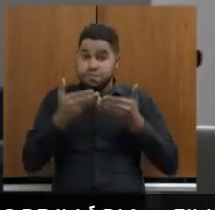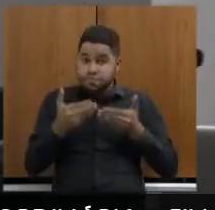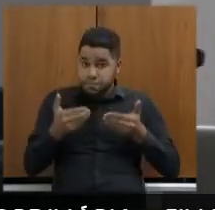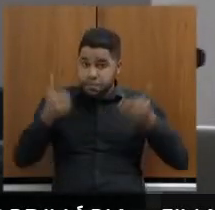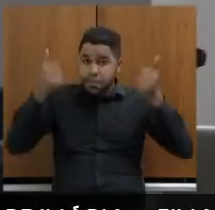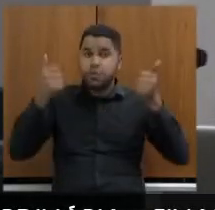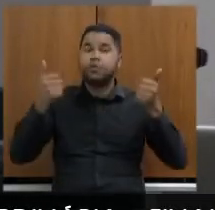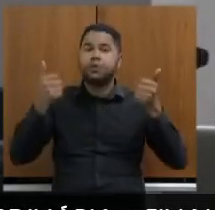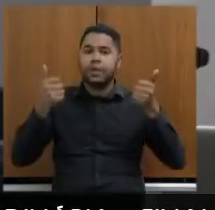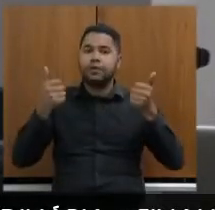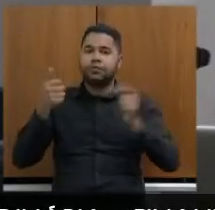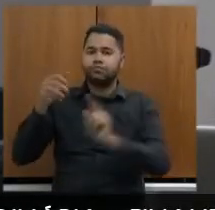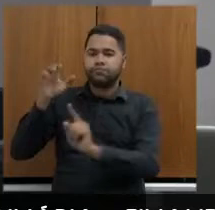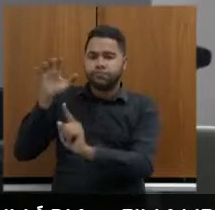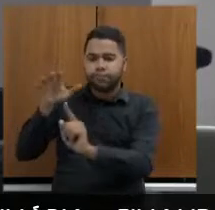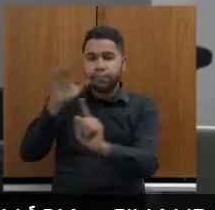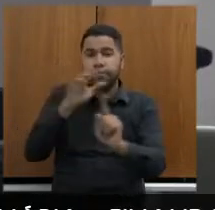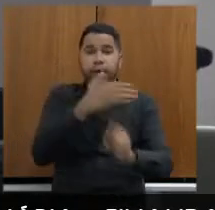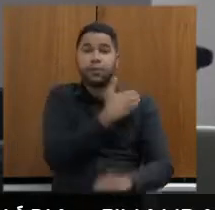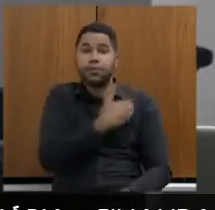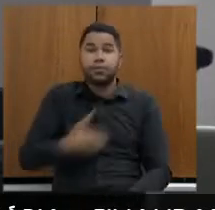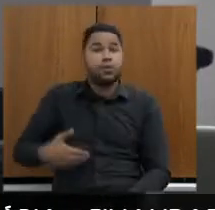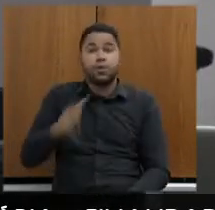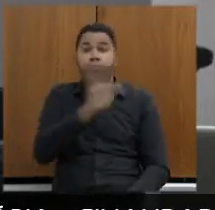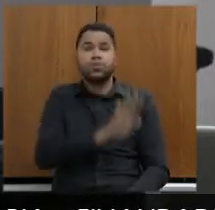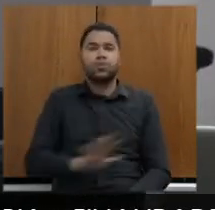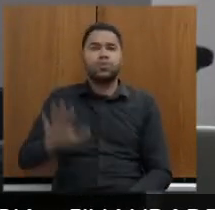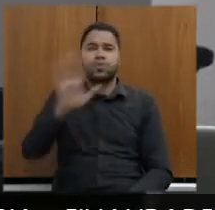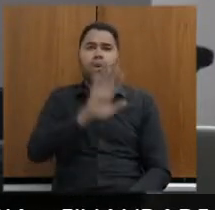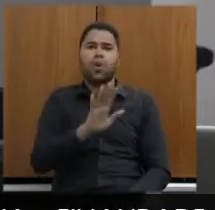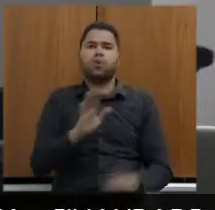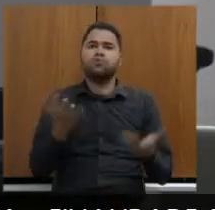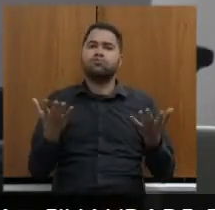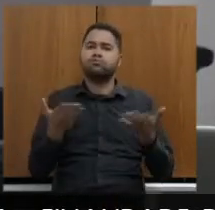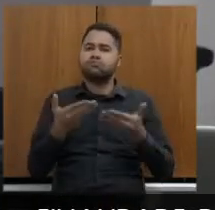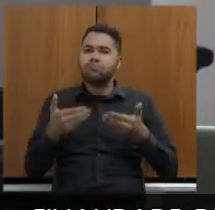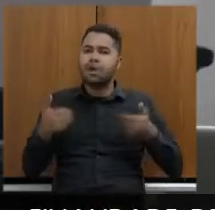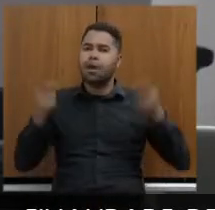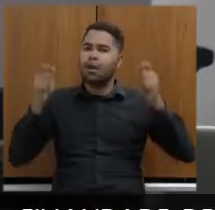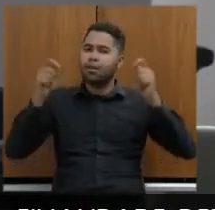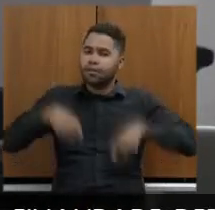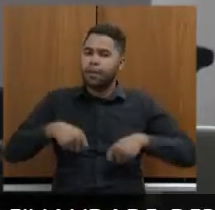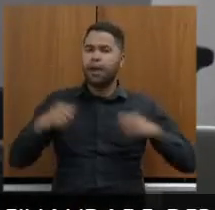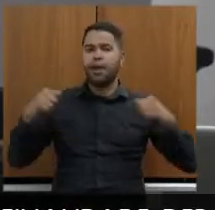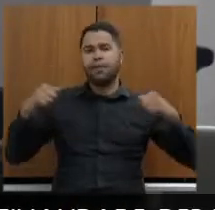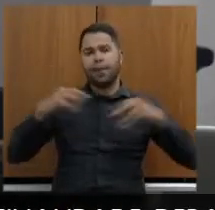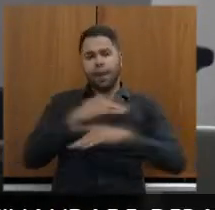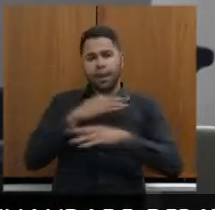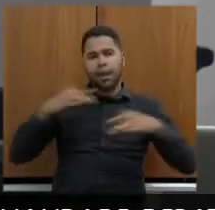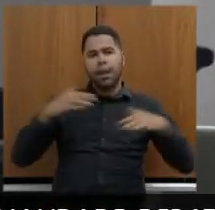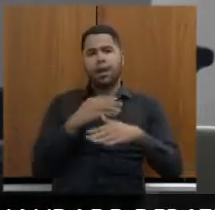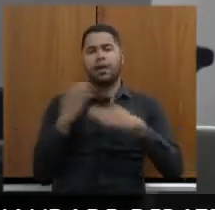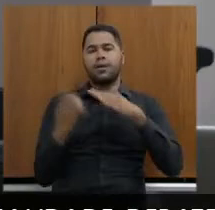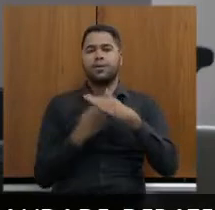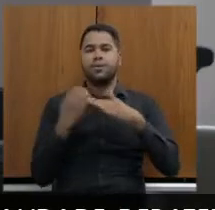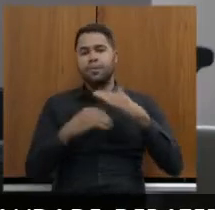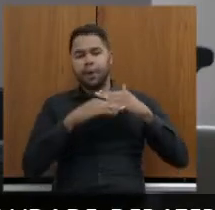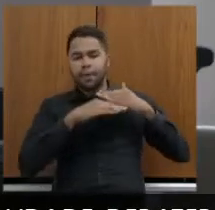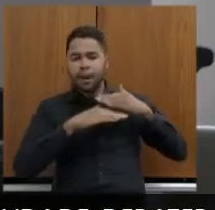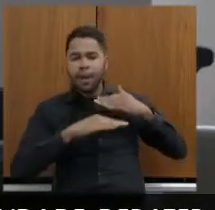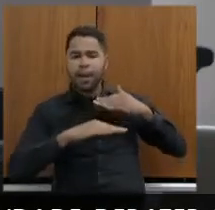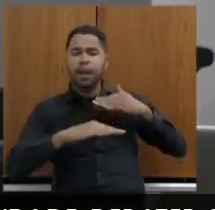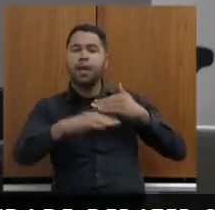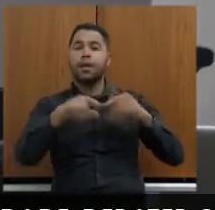tende a impactar todo o Estado justamente porque dá maior competitividade para que as empresas façam o esclamamento de suas cargas,